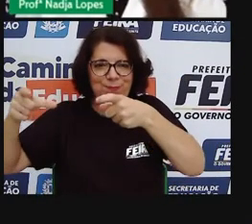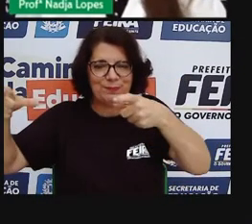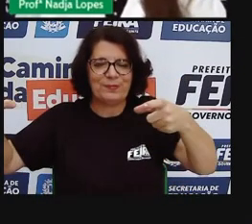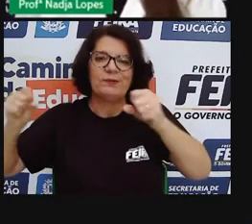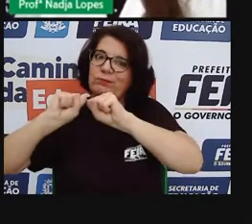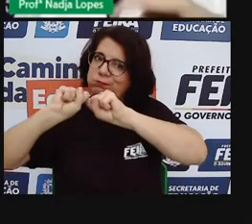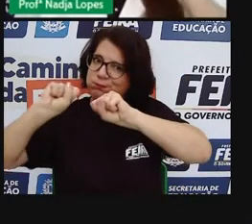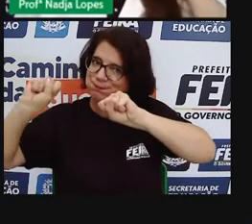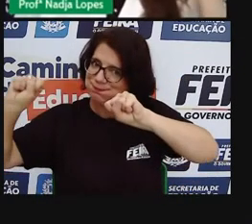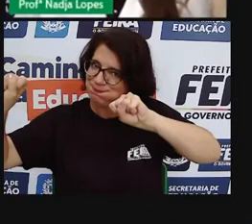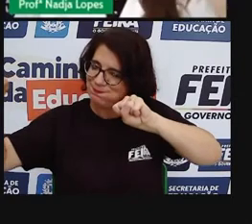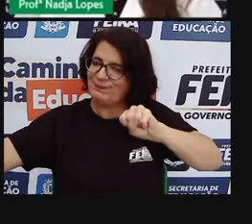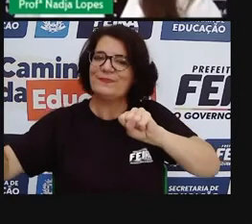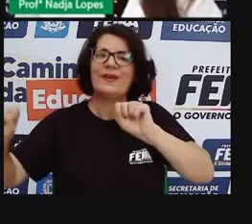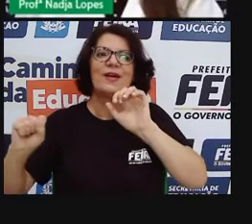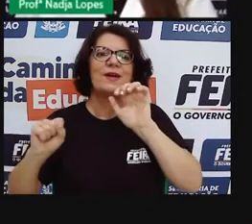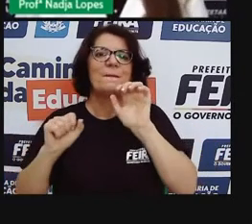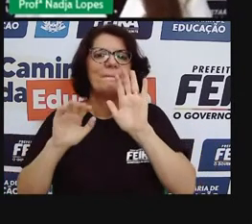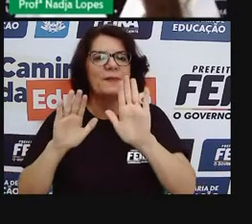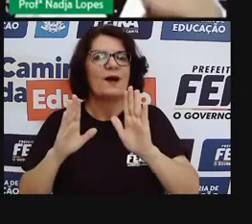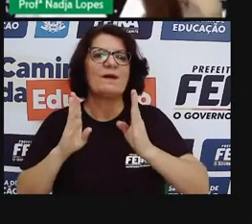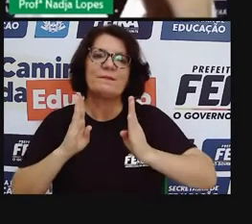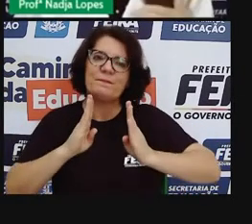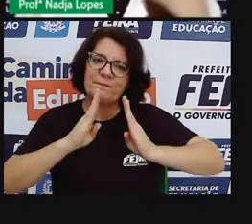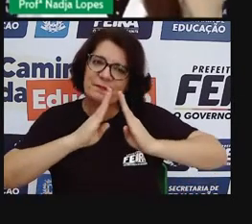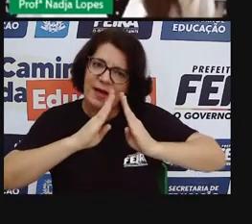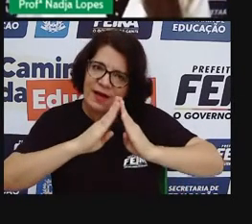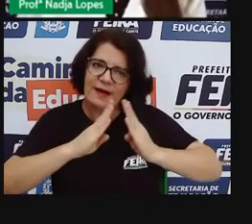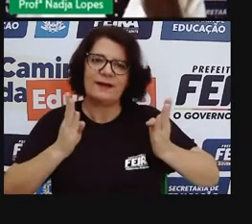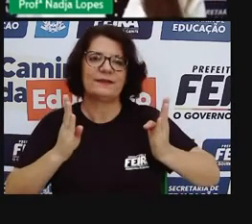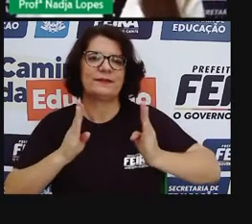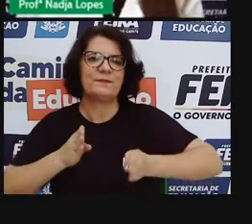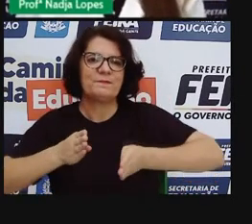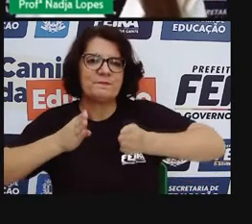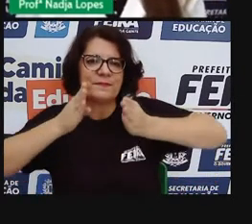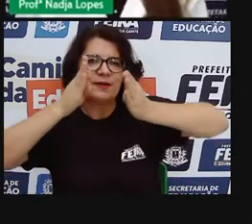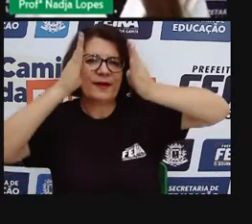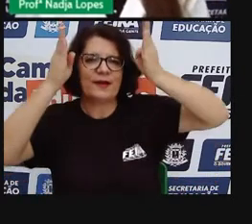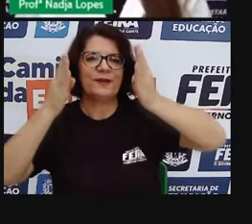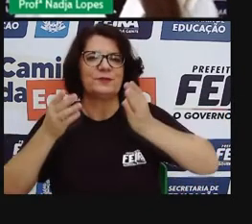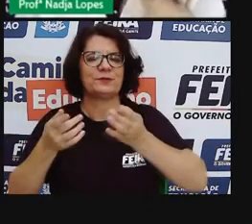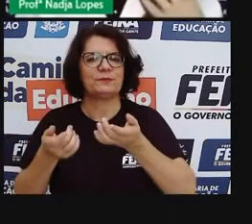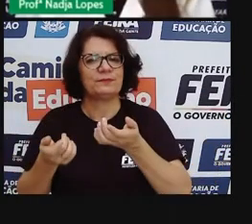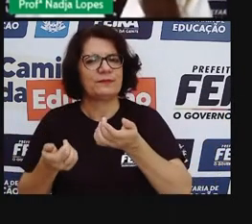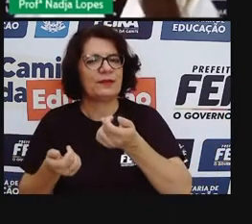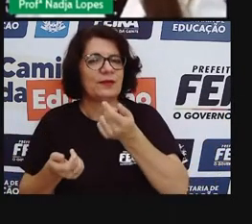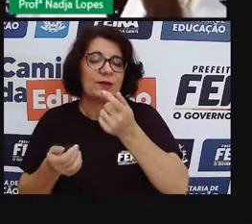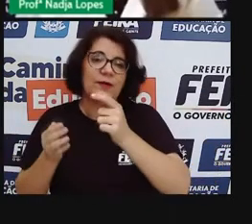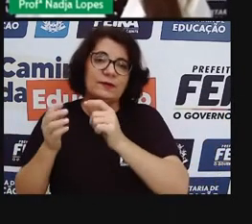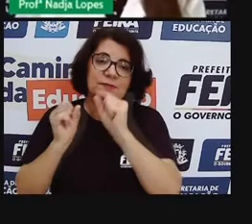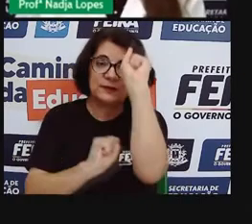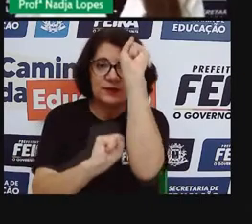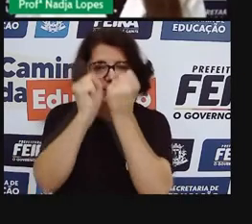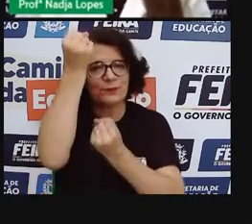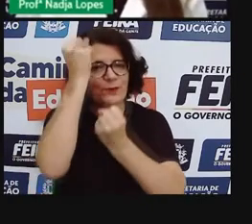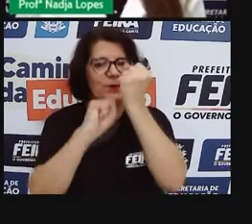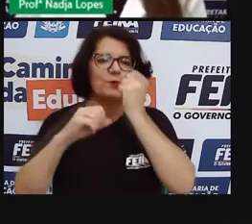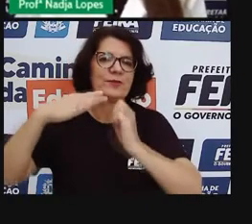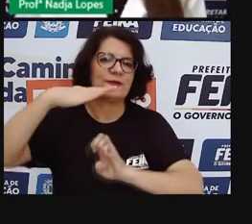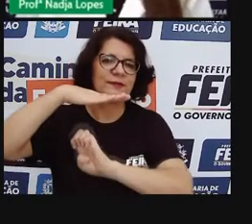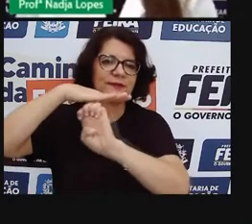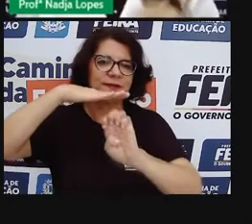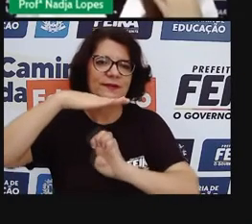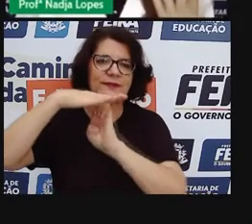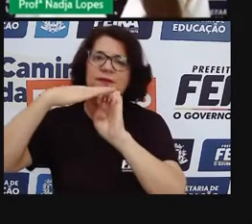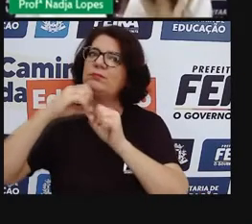localização, em número de prédios, em número de empreendimentos, indústrias que vêm pra Feira de